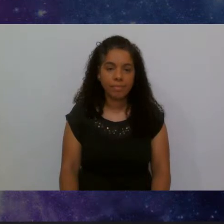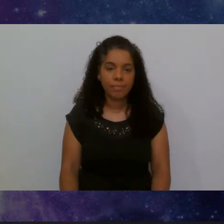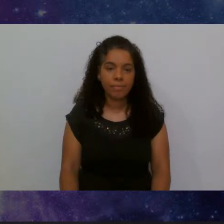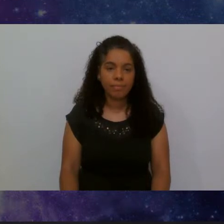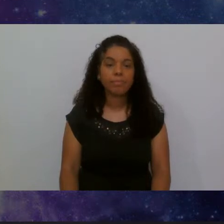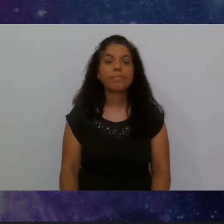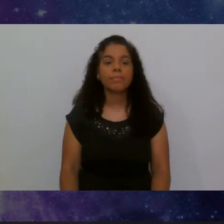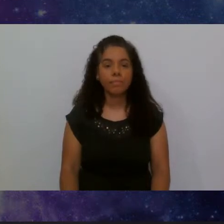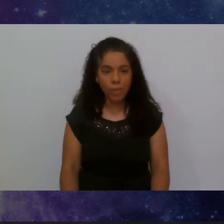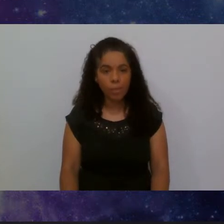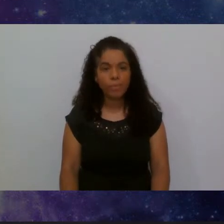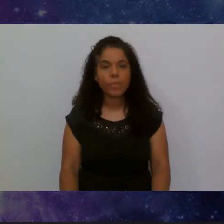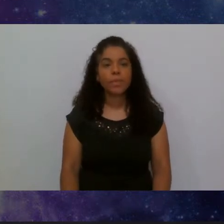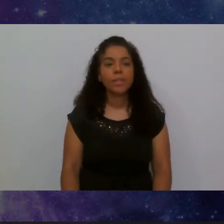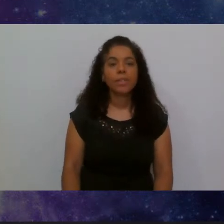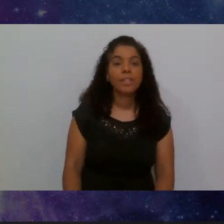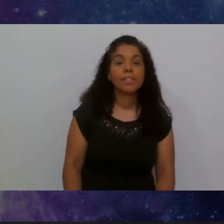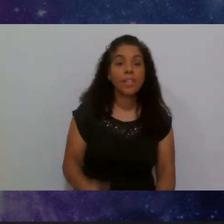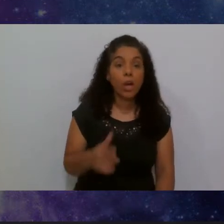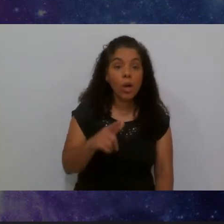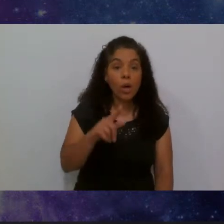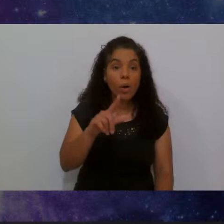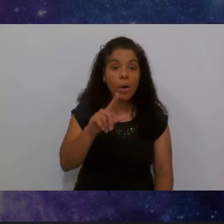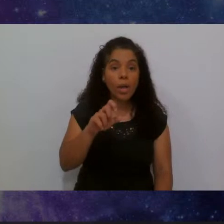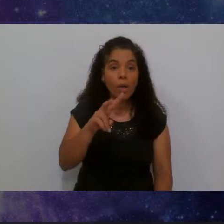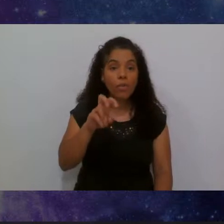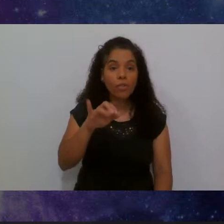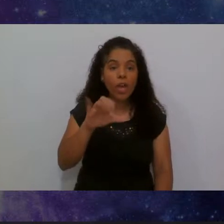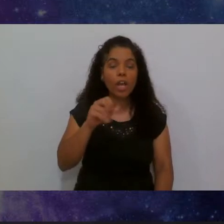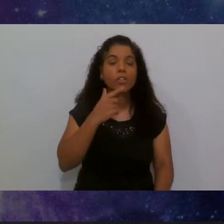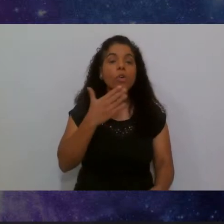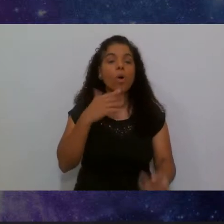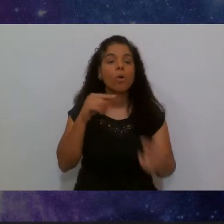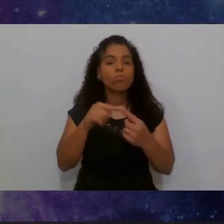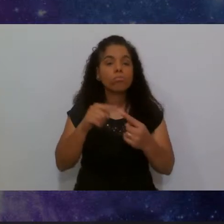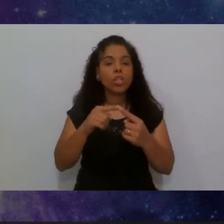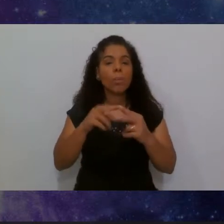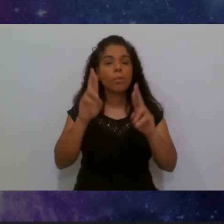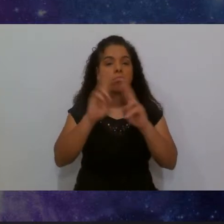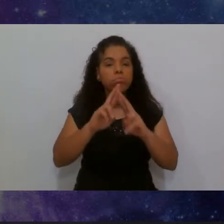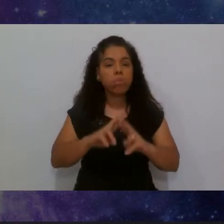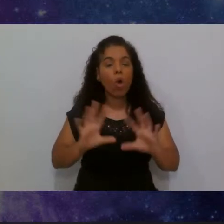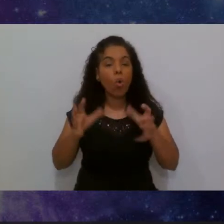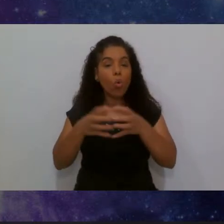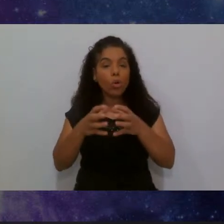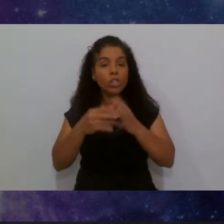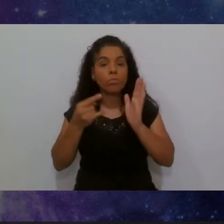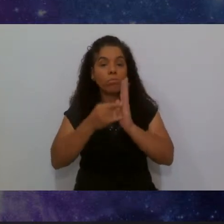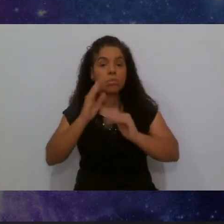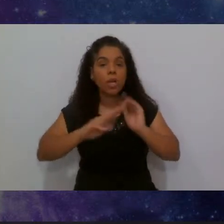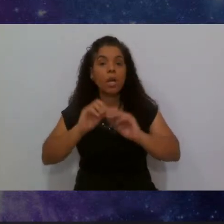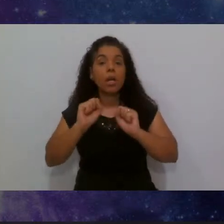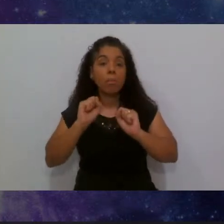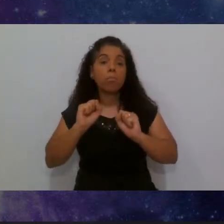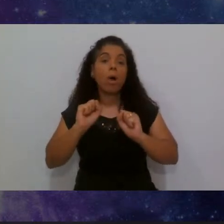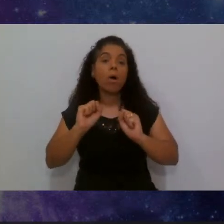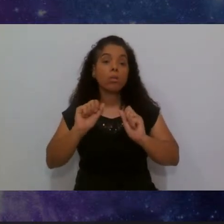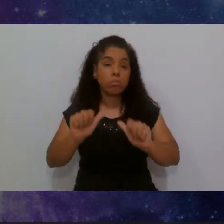bom eu verico neto que tipo de refatoração o time de devs poderia fazer para melhorar o passing kill